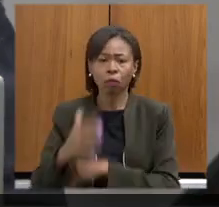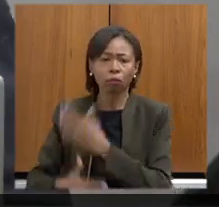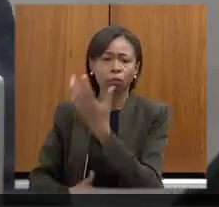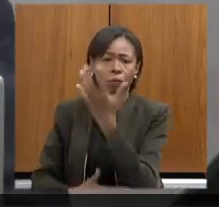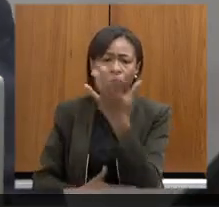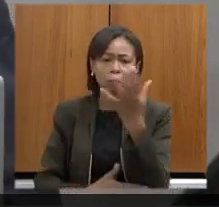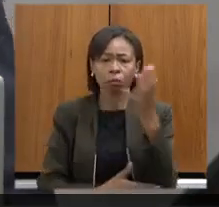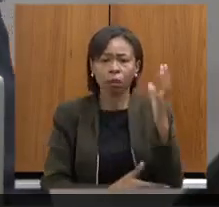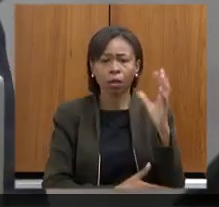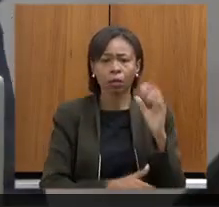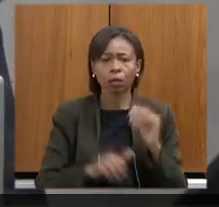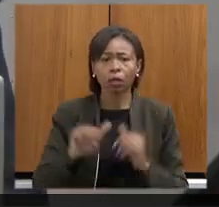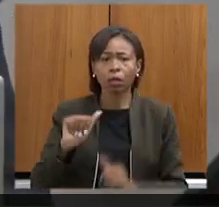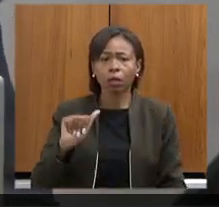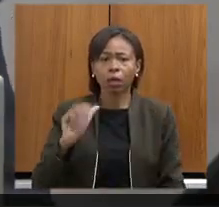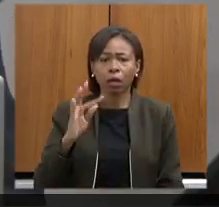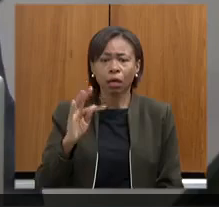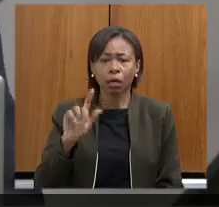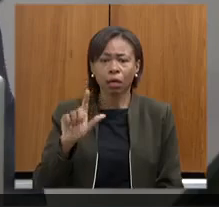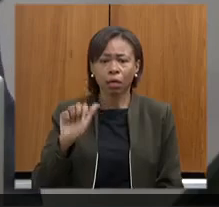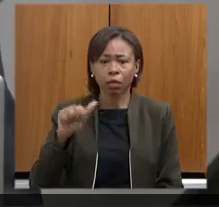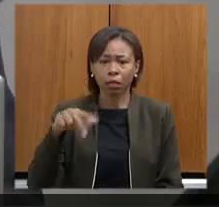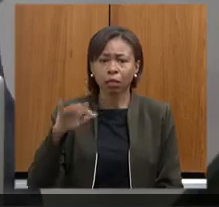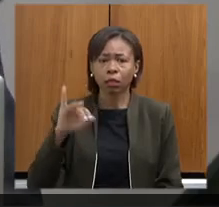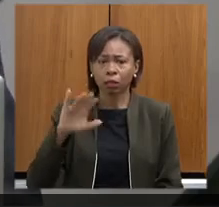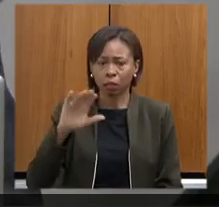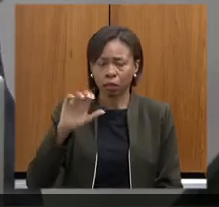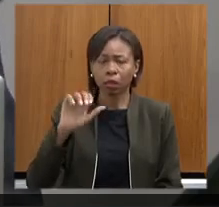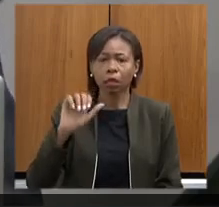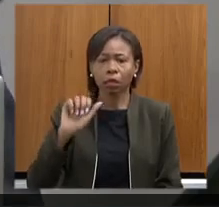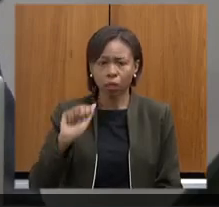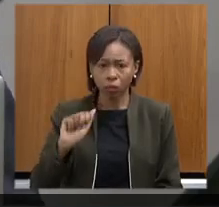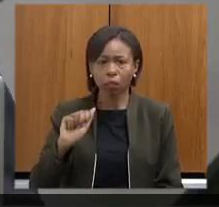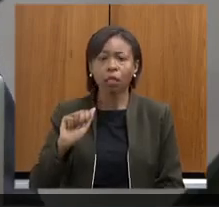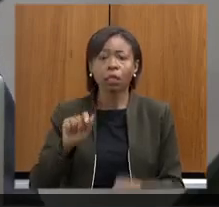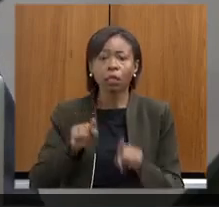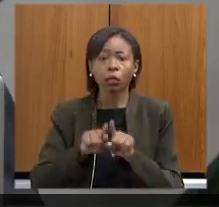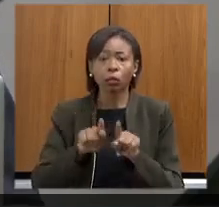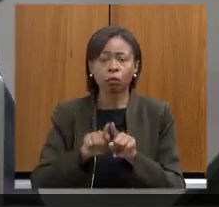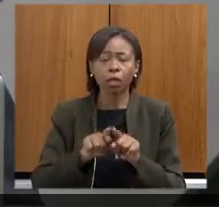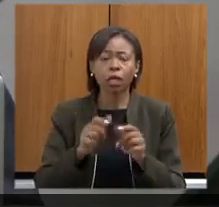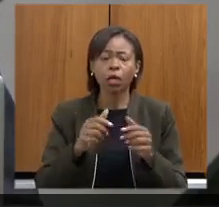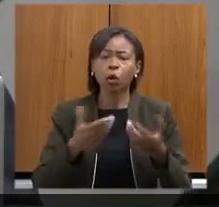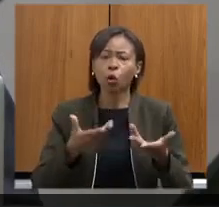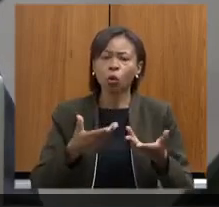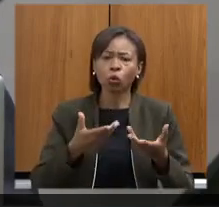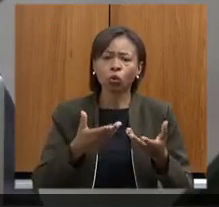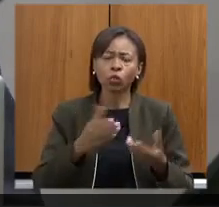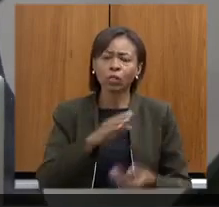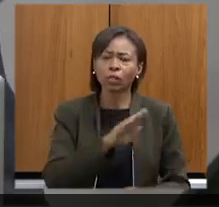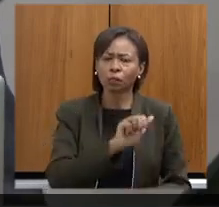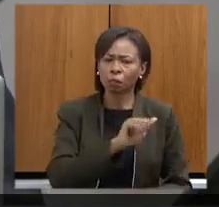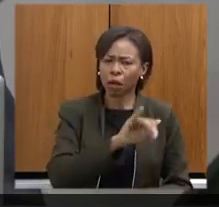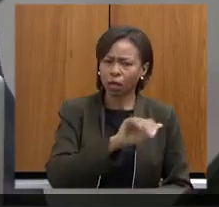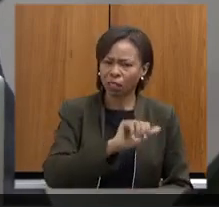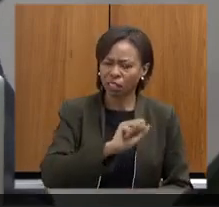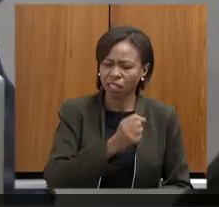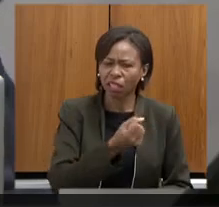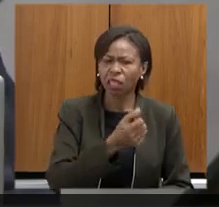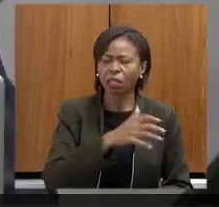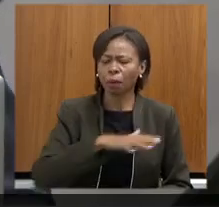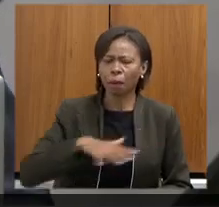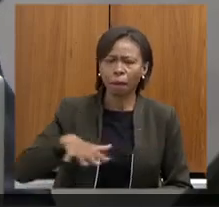só nas bacias das intervenções dos empreendimentos responsáveis por essas compensações para que